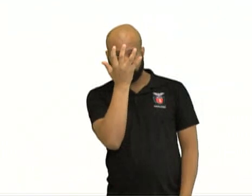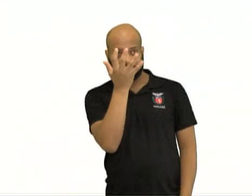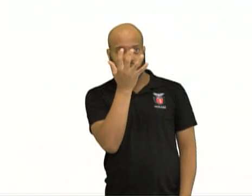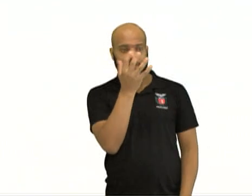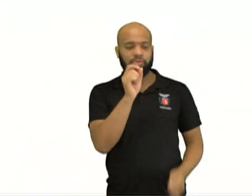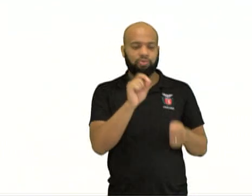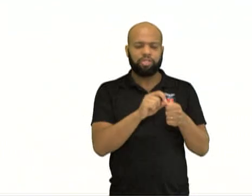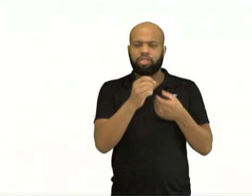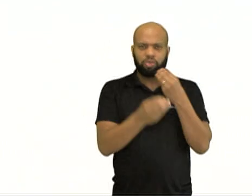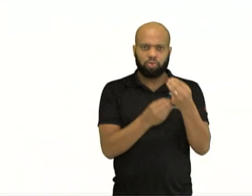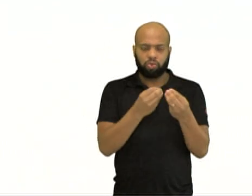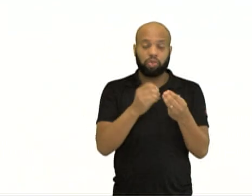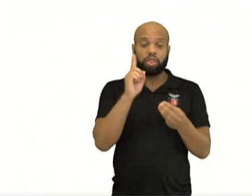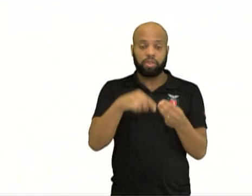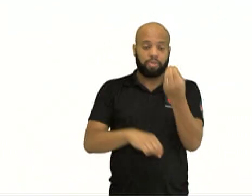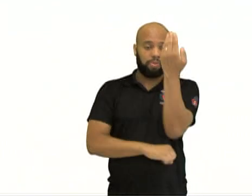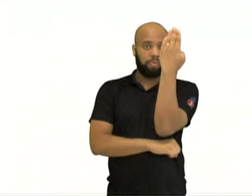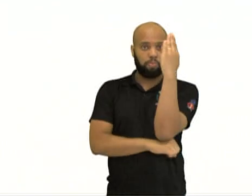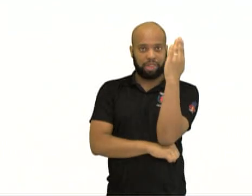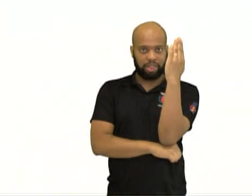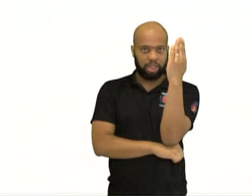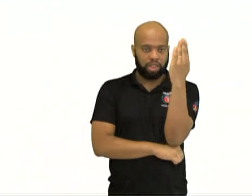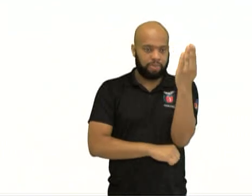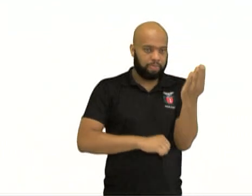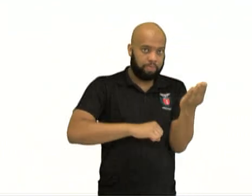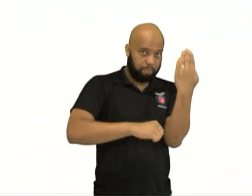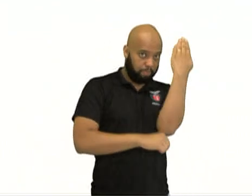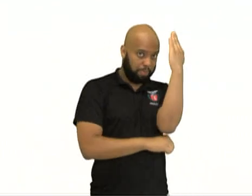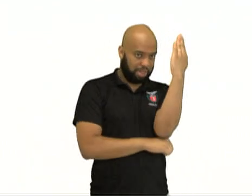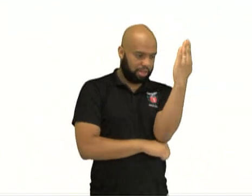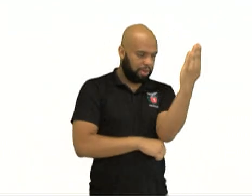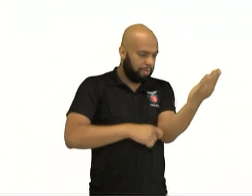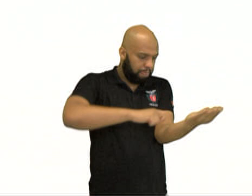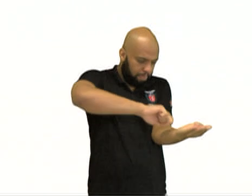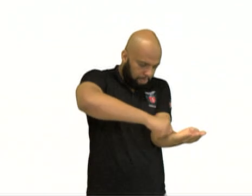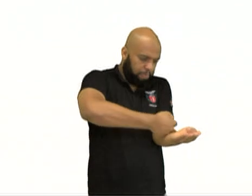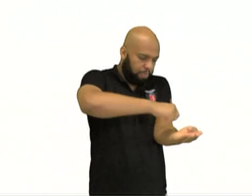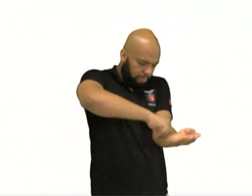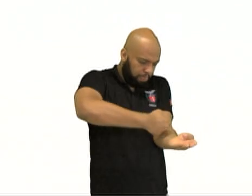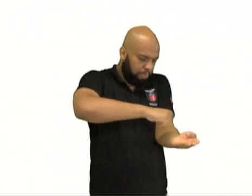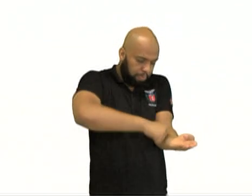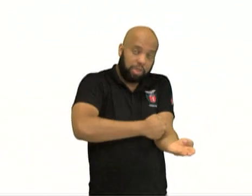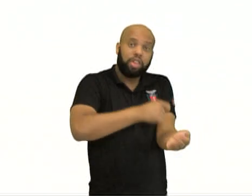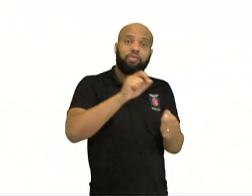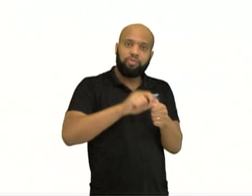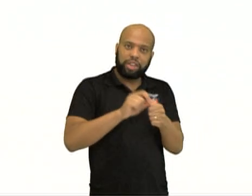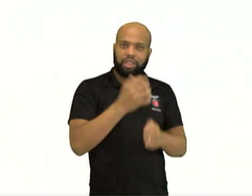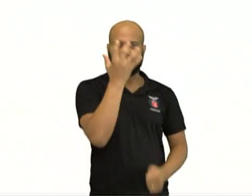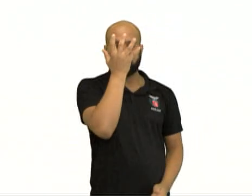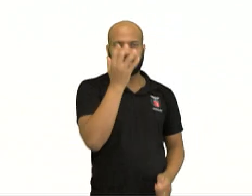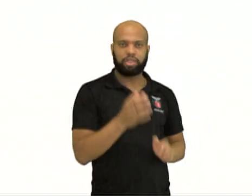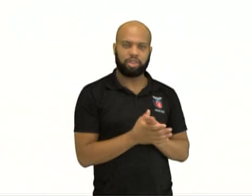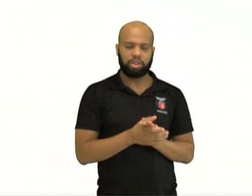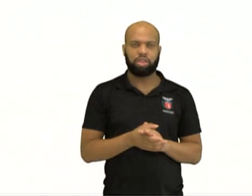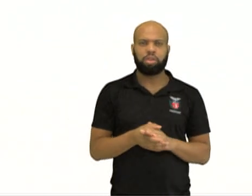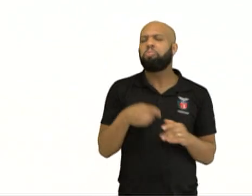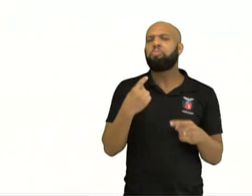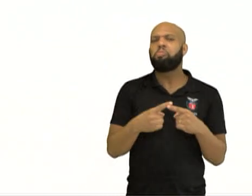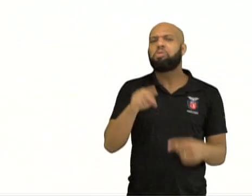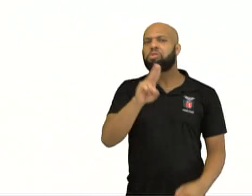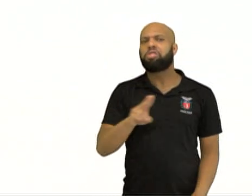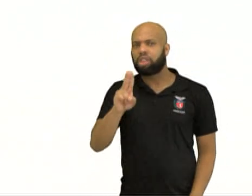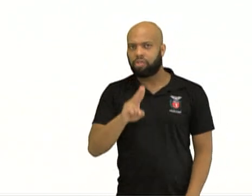madeira entalhadas à mão. Serviam, então, para trocas de personagens.